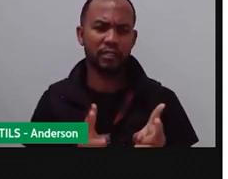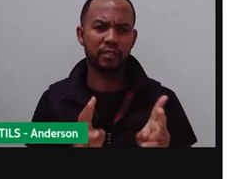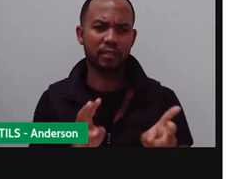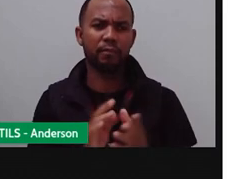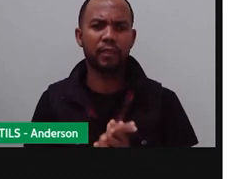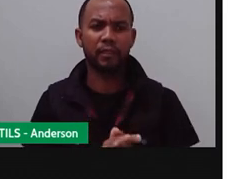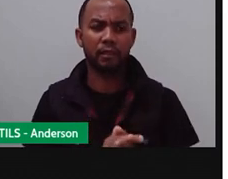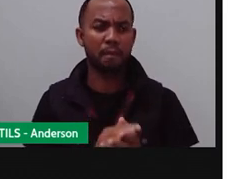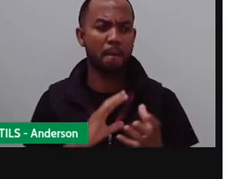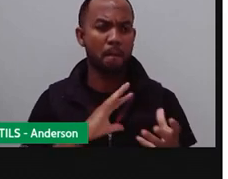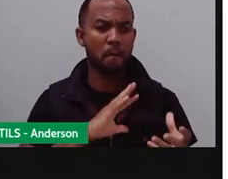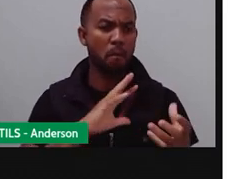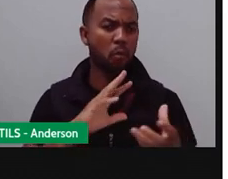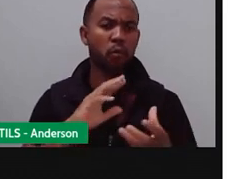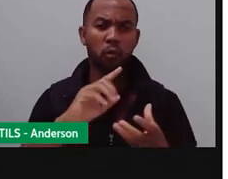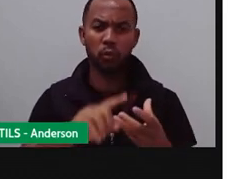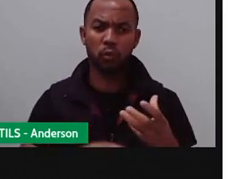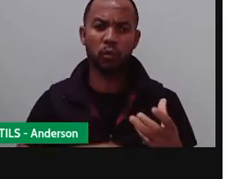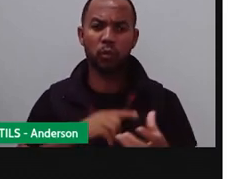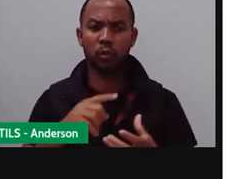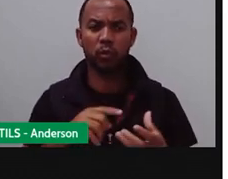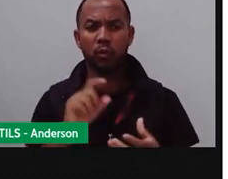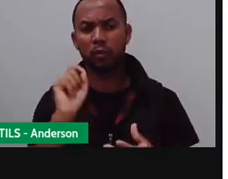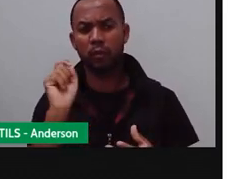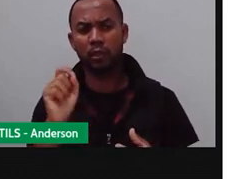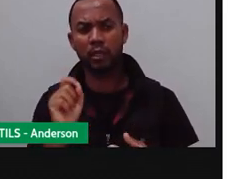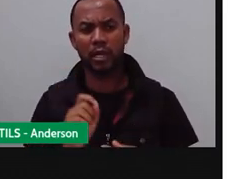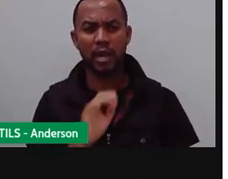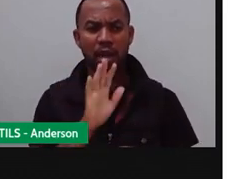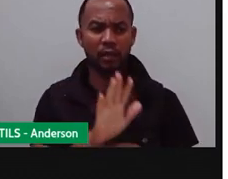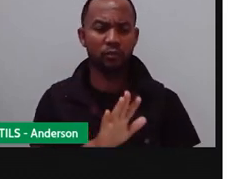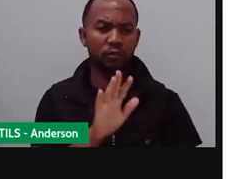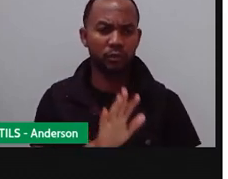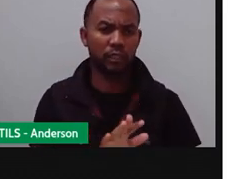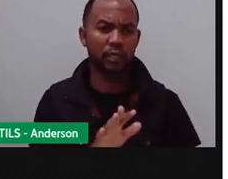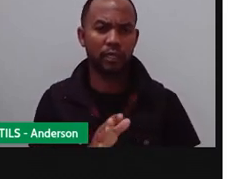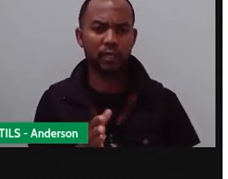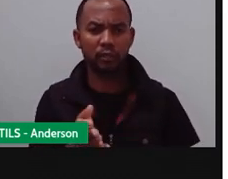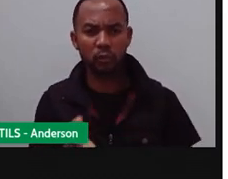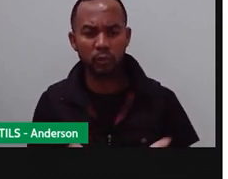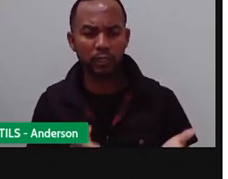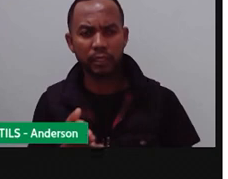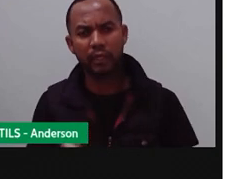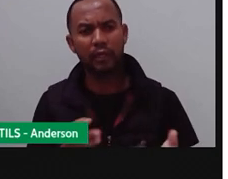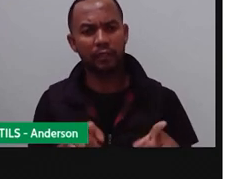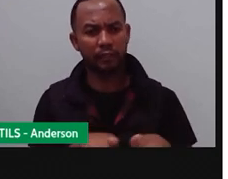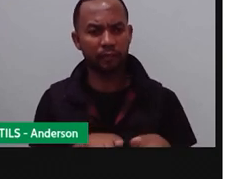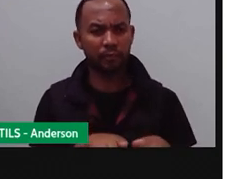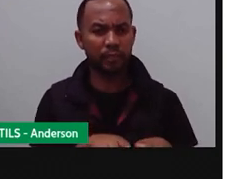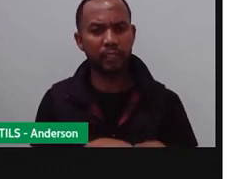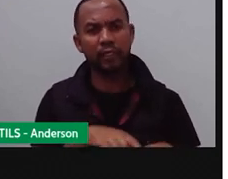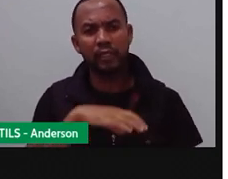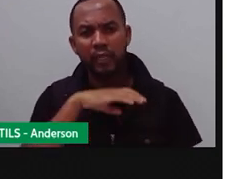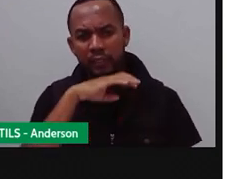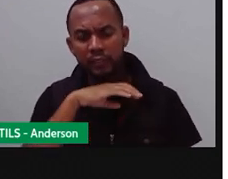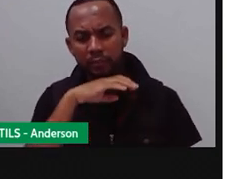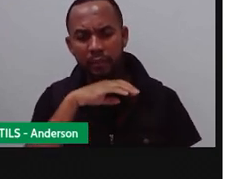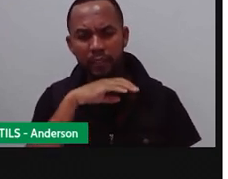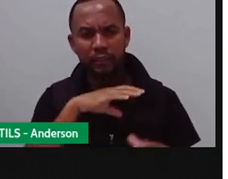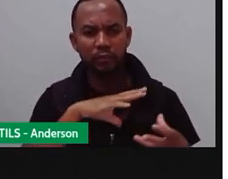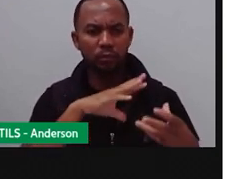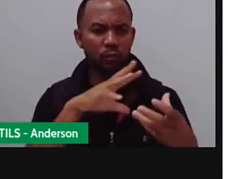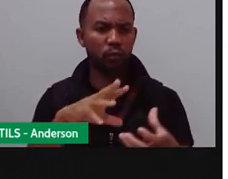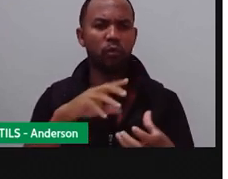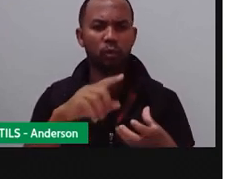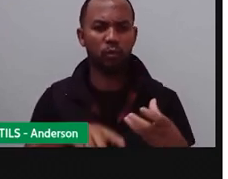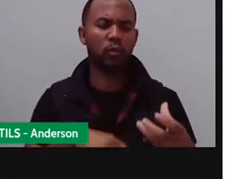espalhadas pelo mundo inteiro justamente com o intuito, né, de preservar essa biodiversidade, de estudar e de mostrar esse alerta. Olha,